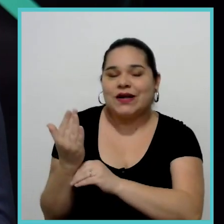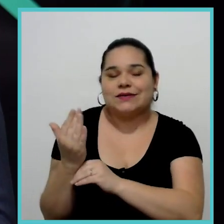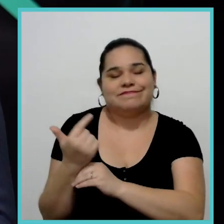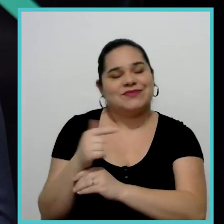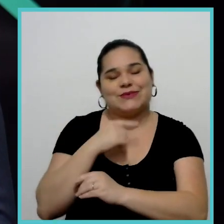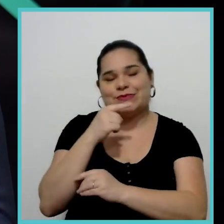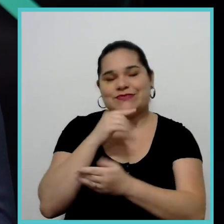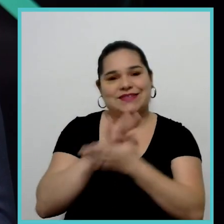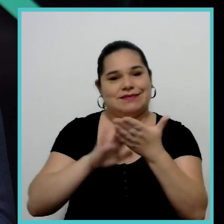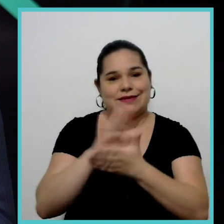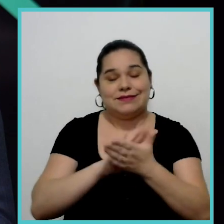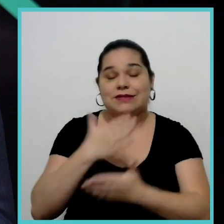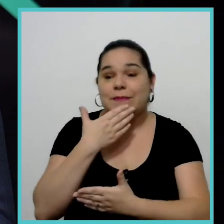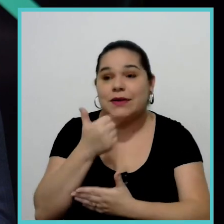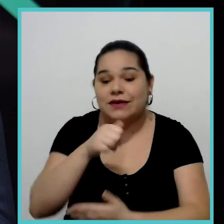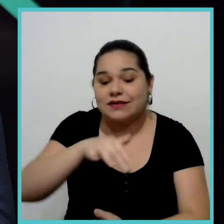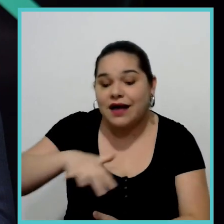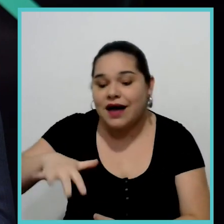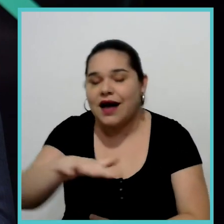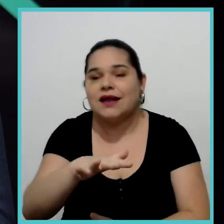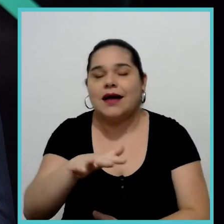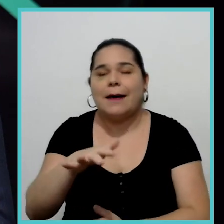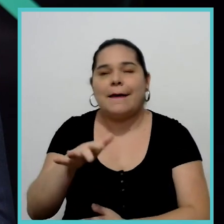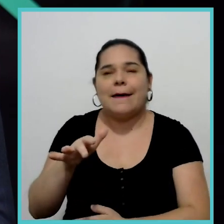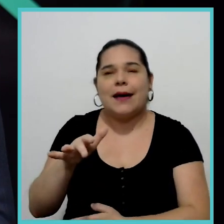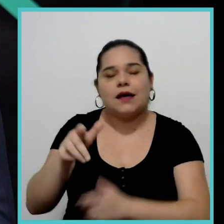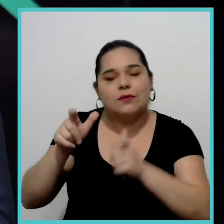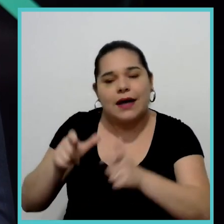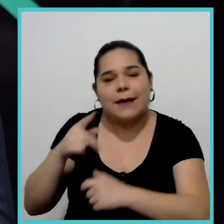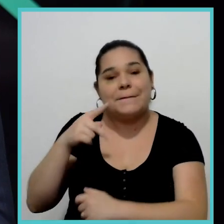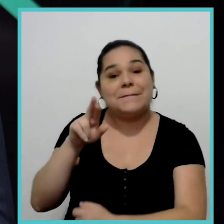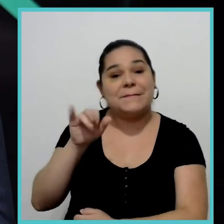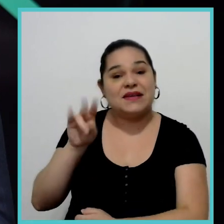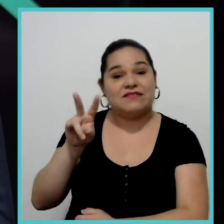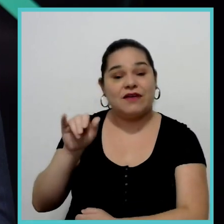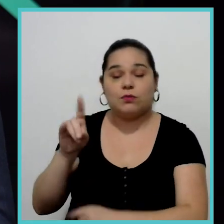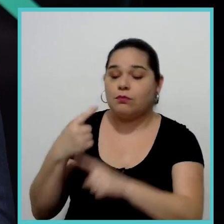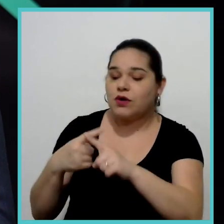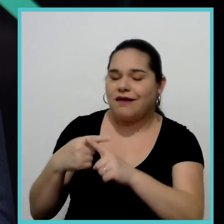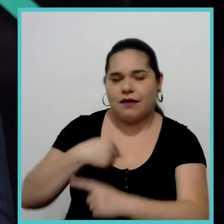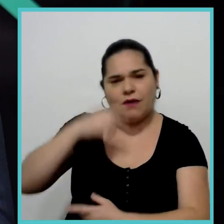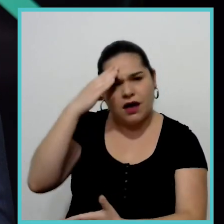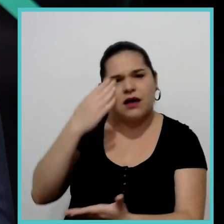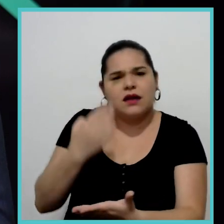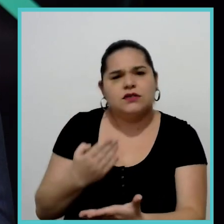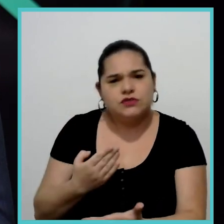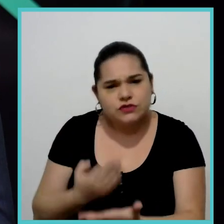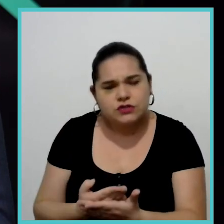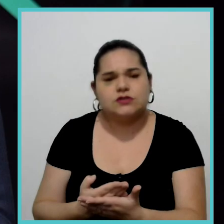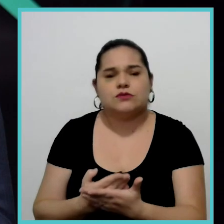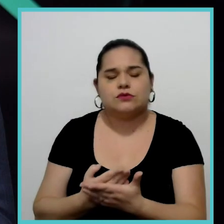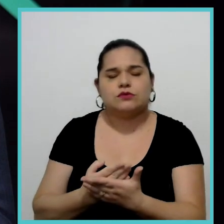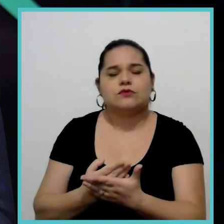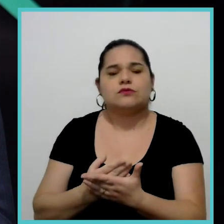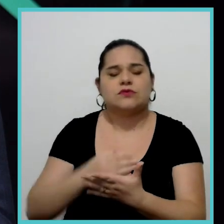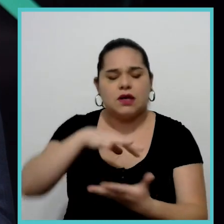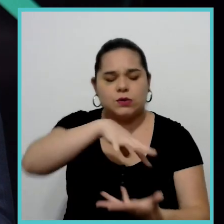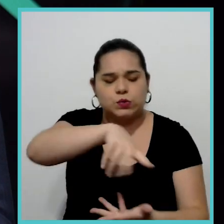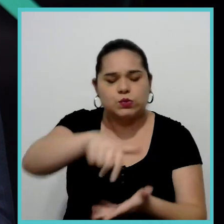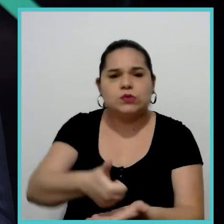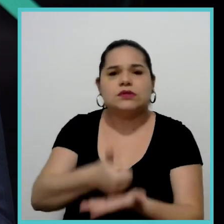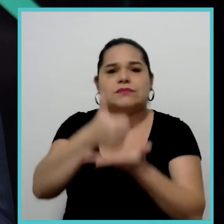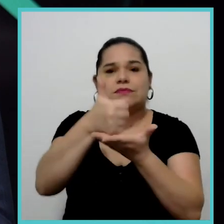dúvida nenhuma. Melhorar a imagem do setor privado no sentido de que eu realmente acredito na sustentabilidade das